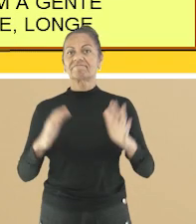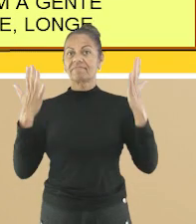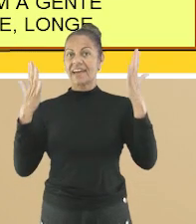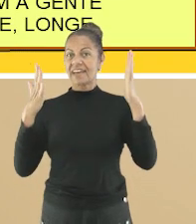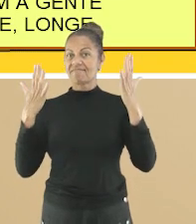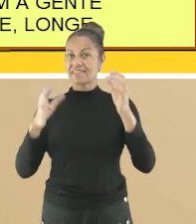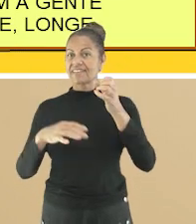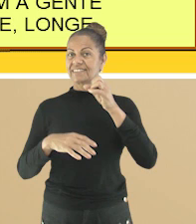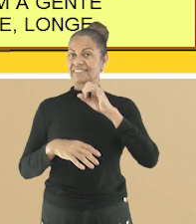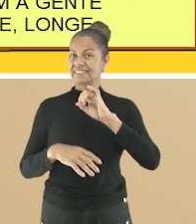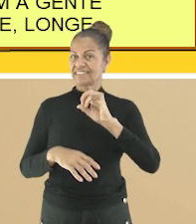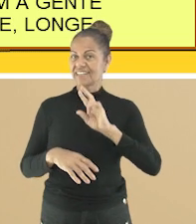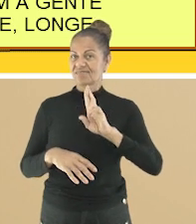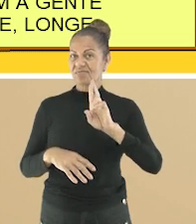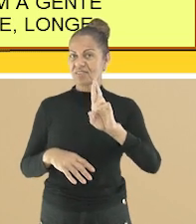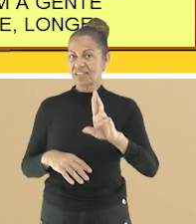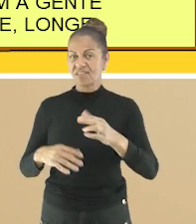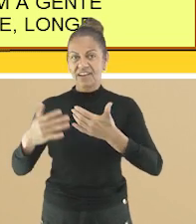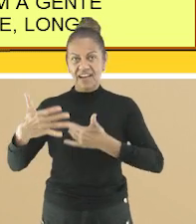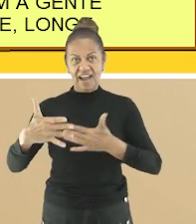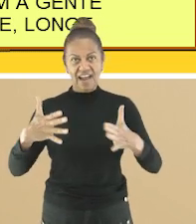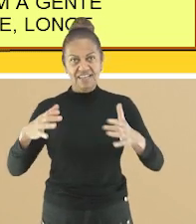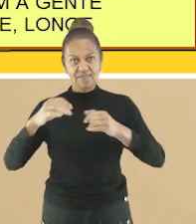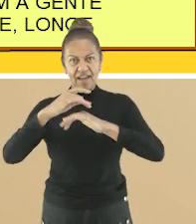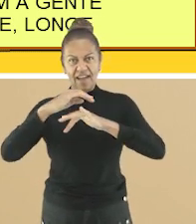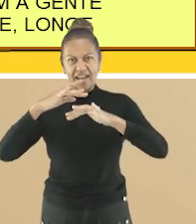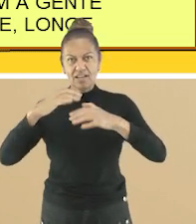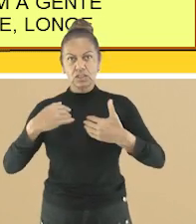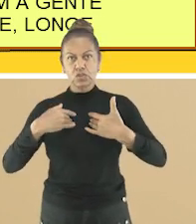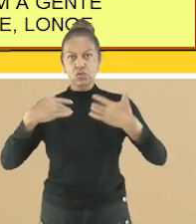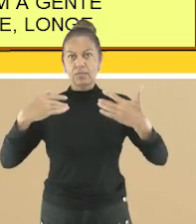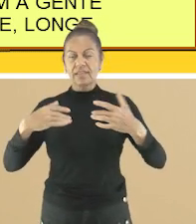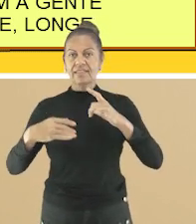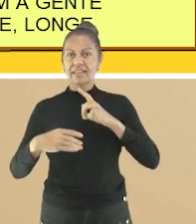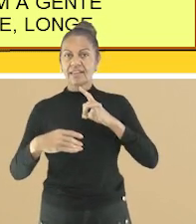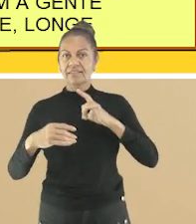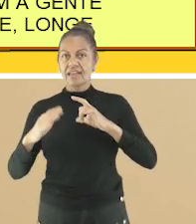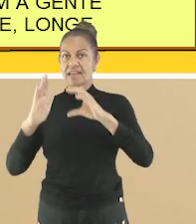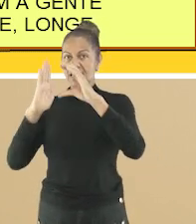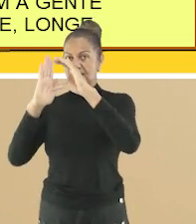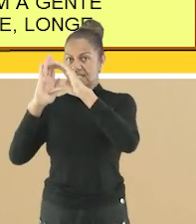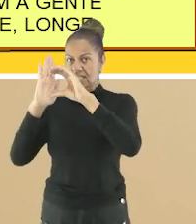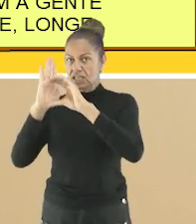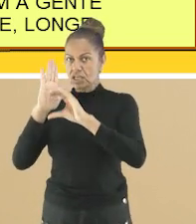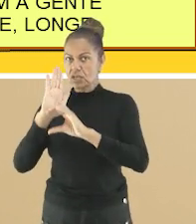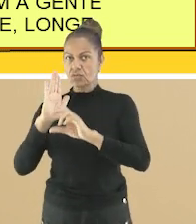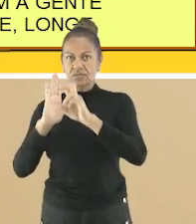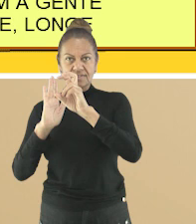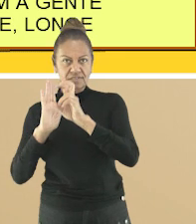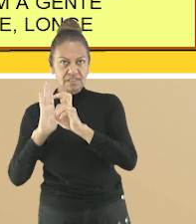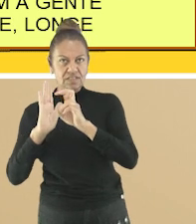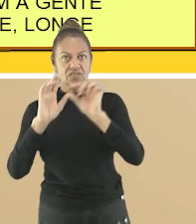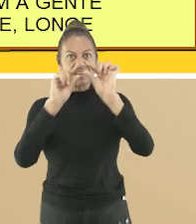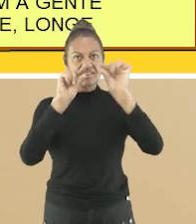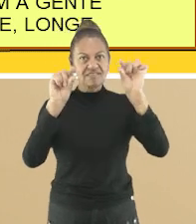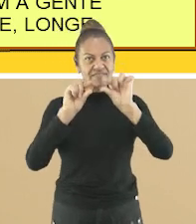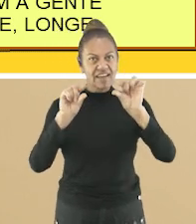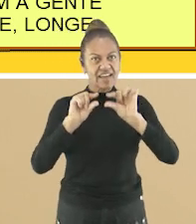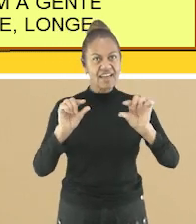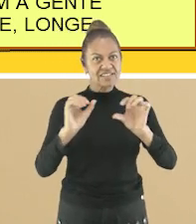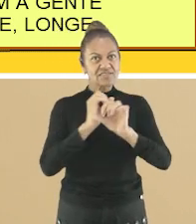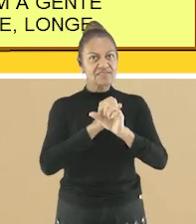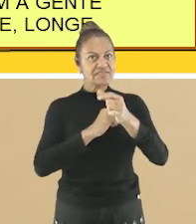Parabéns para quem disse que o poema Caixa mágica de surpresas Possui 5 estrofes e 28 versos